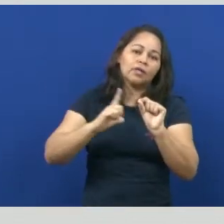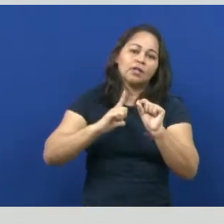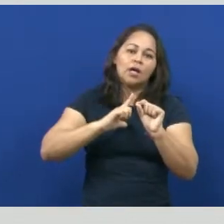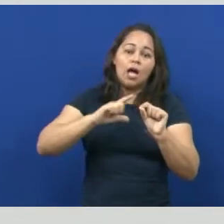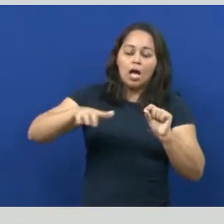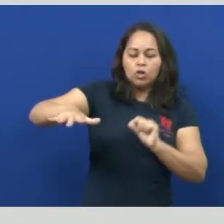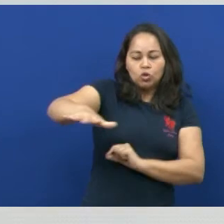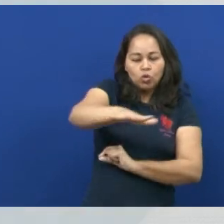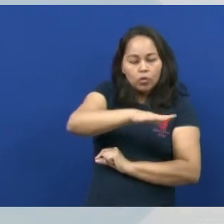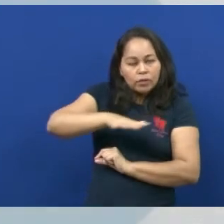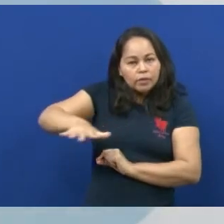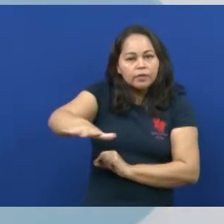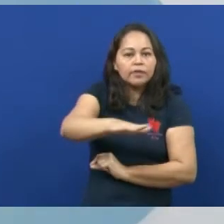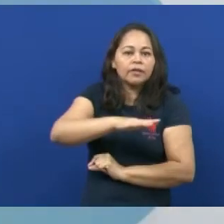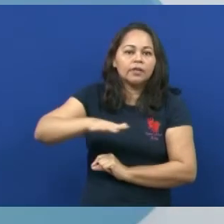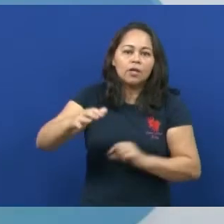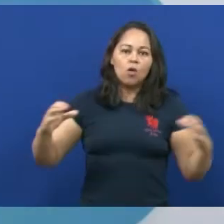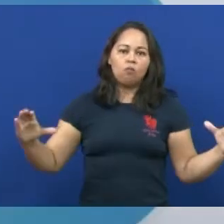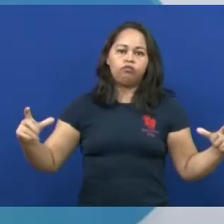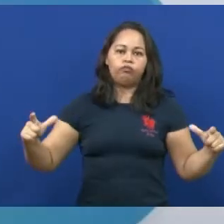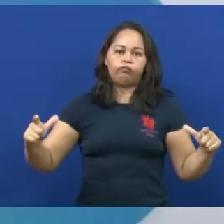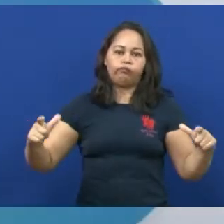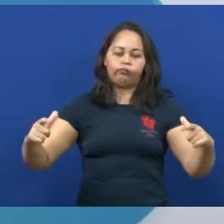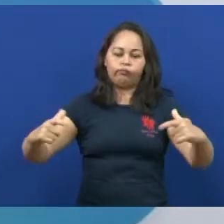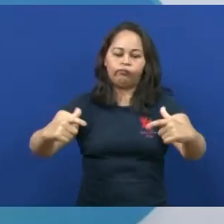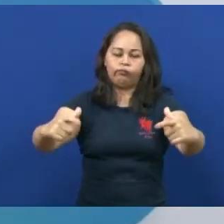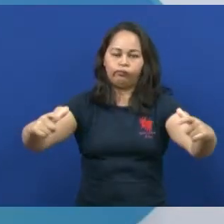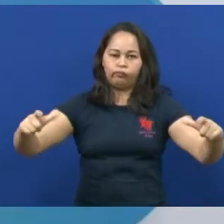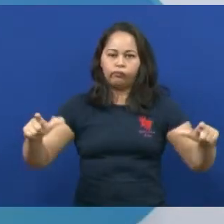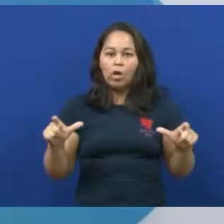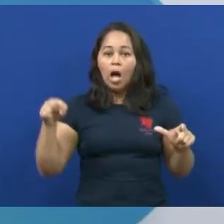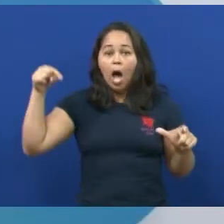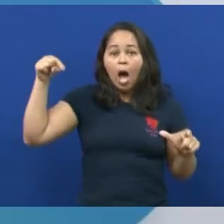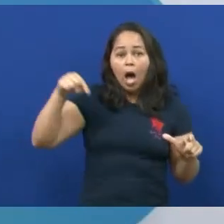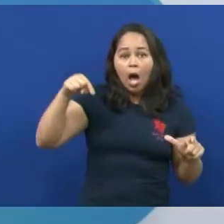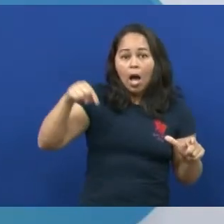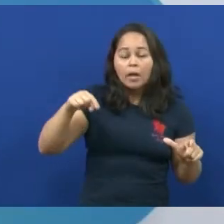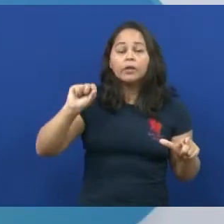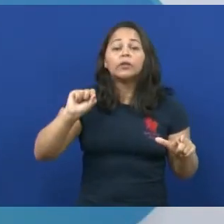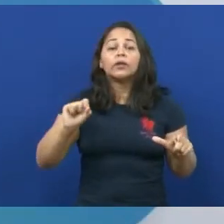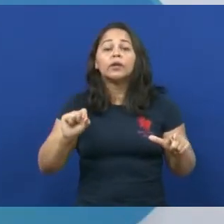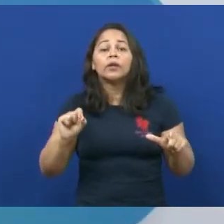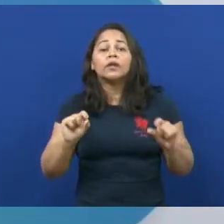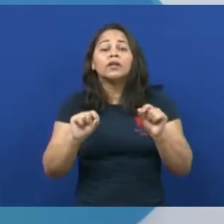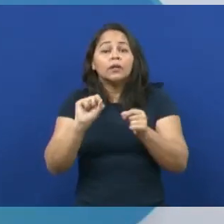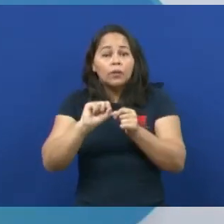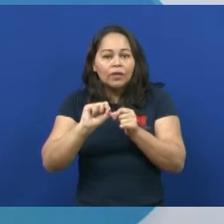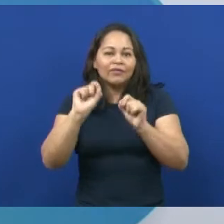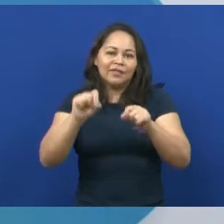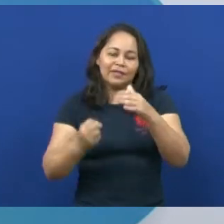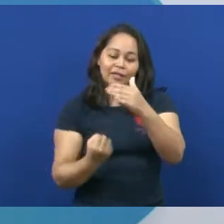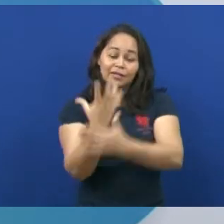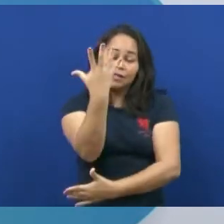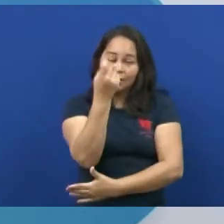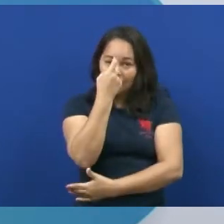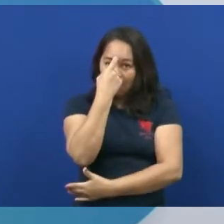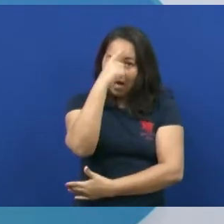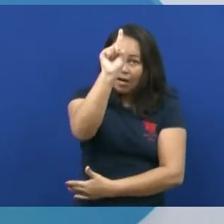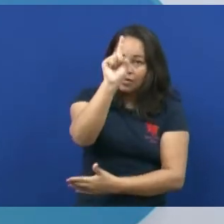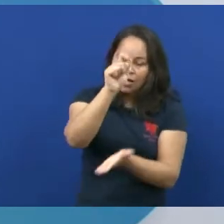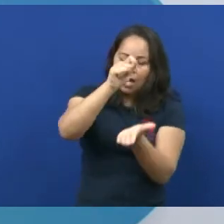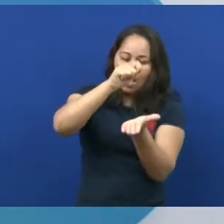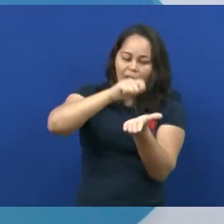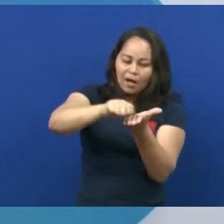sociedades agrárias, elas acumularam os primeiros elementos para a futura aplicação da escrita. Então, assim, a proto